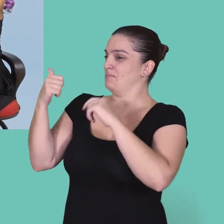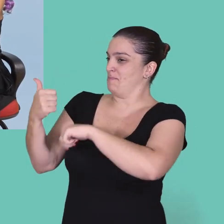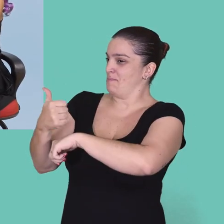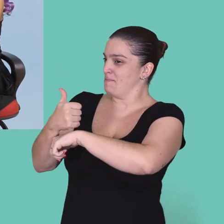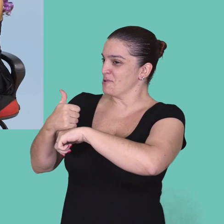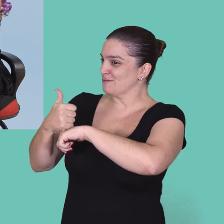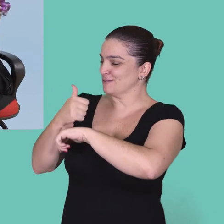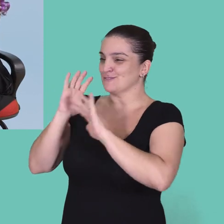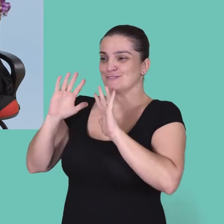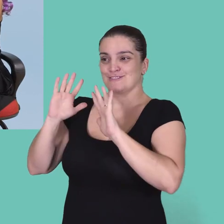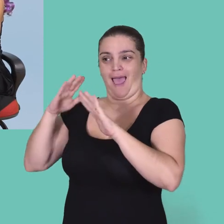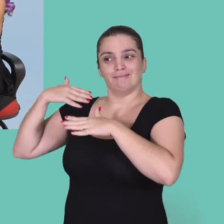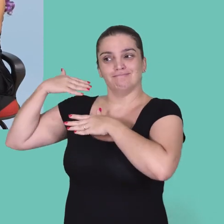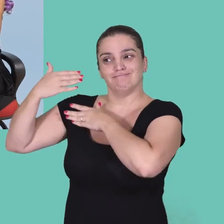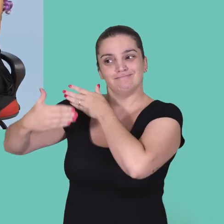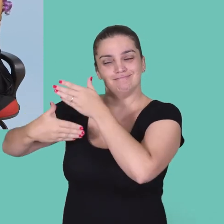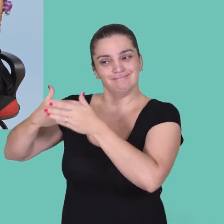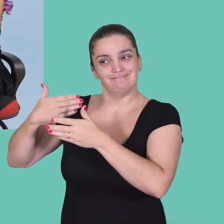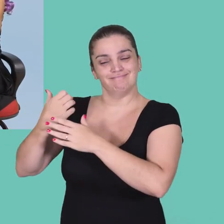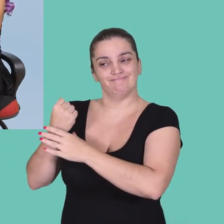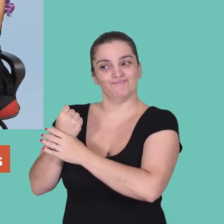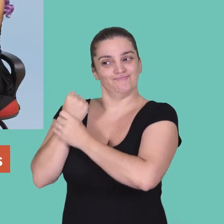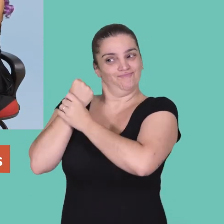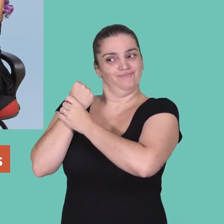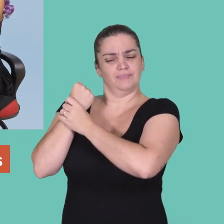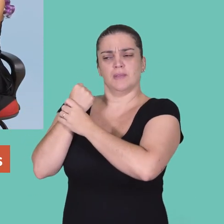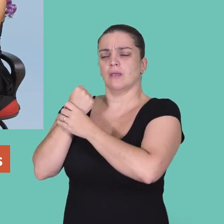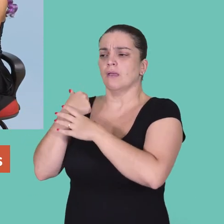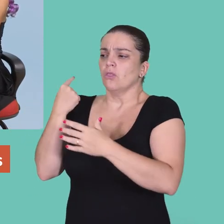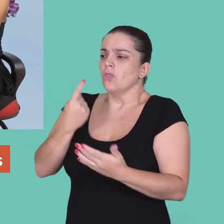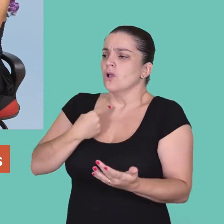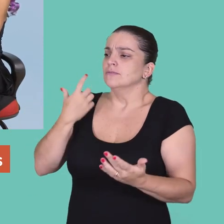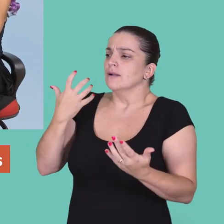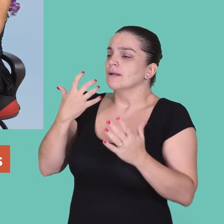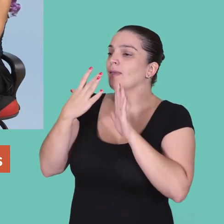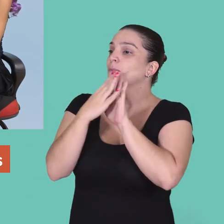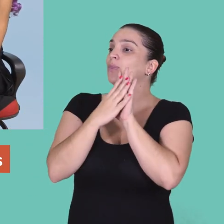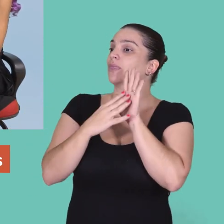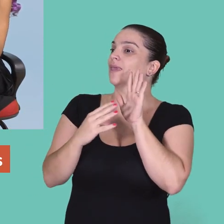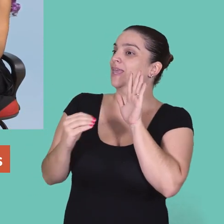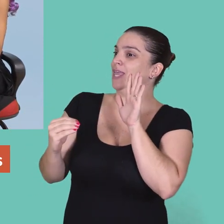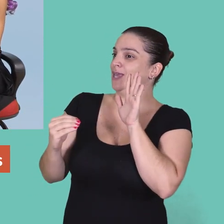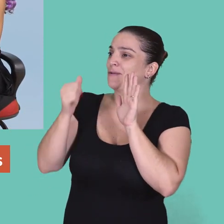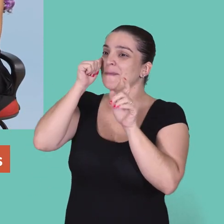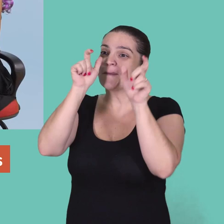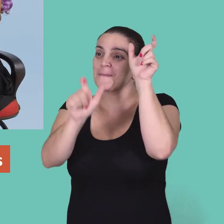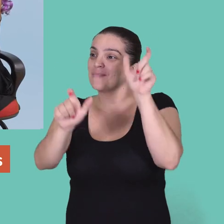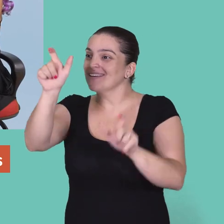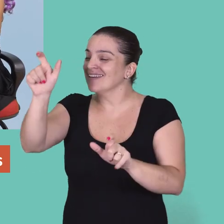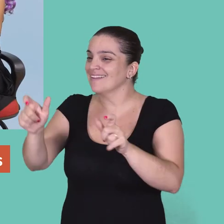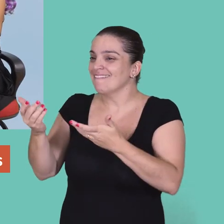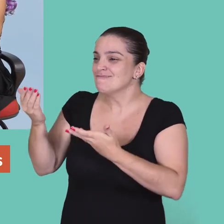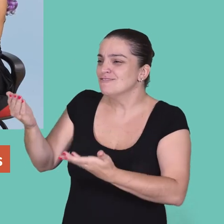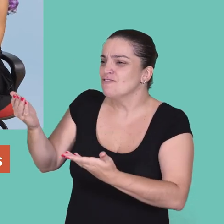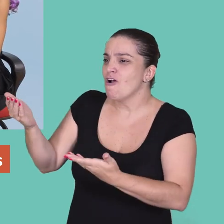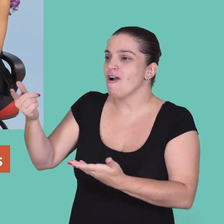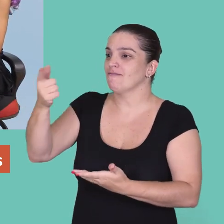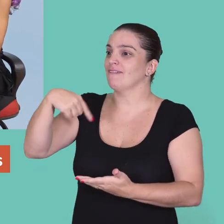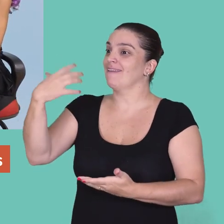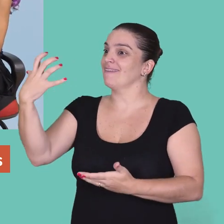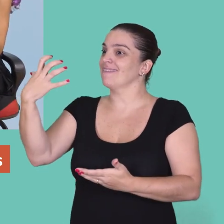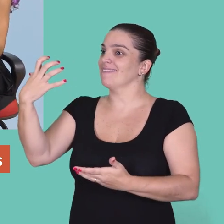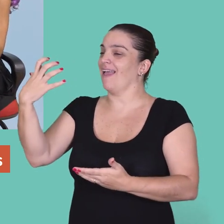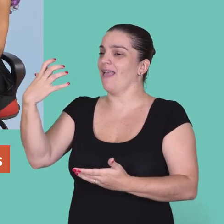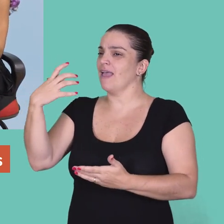carreiras bem estabelecidas, bem sucedidas, para, na ideia de formar, criar um modelo para meninas que